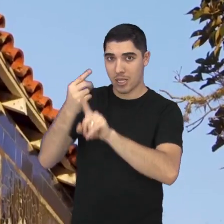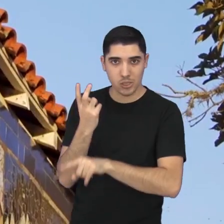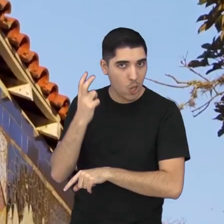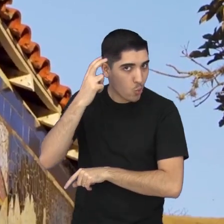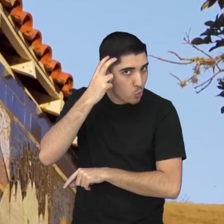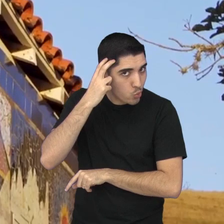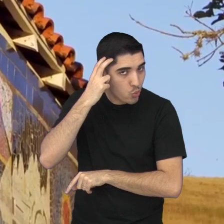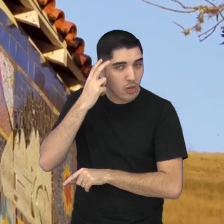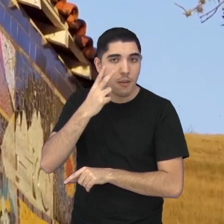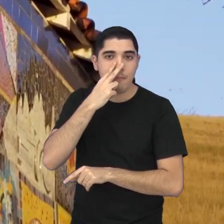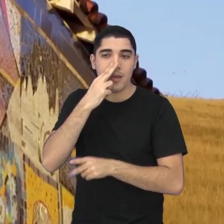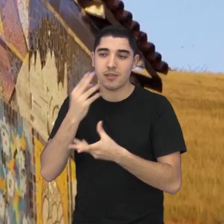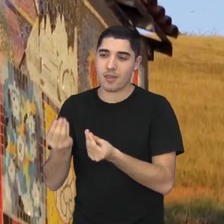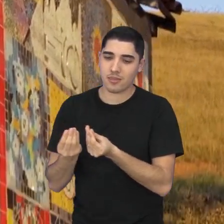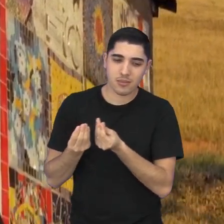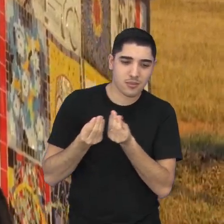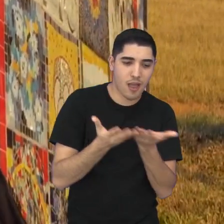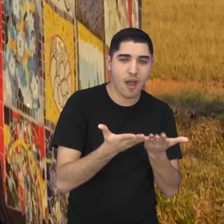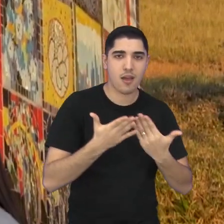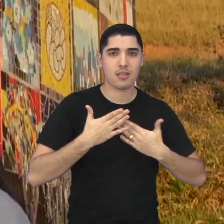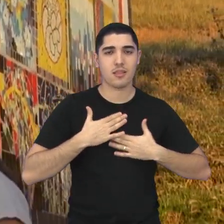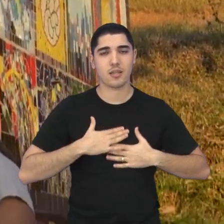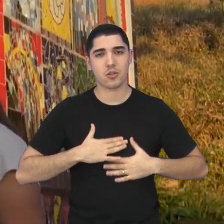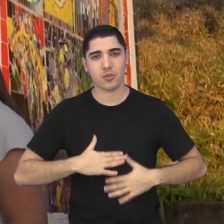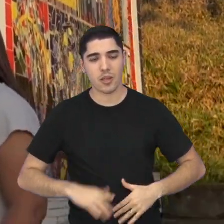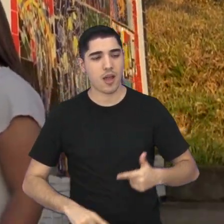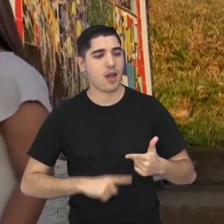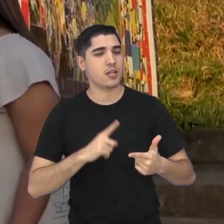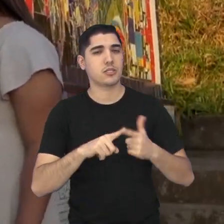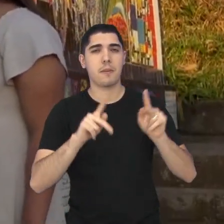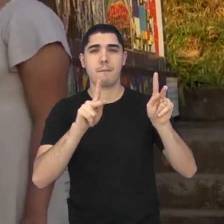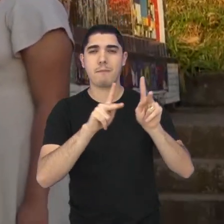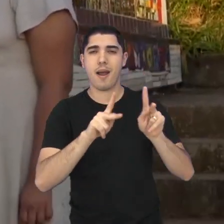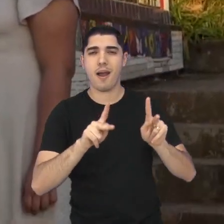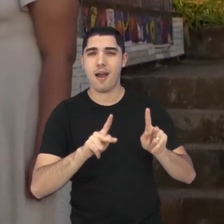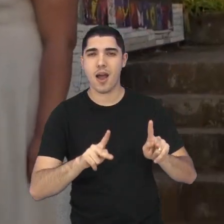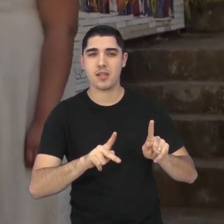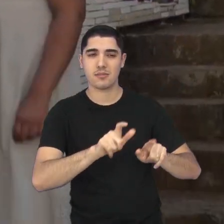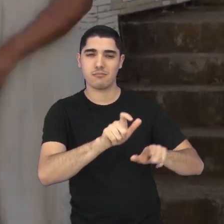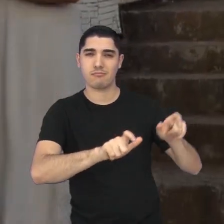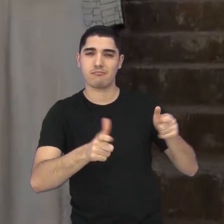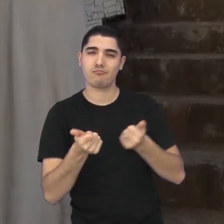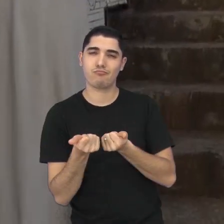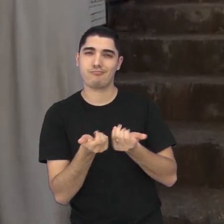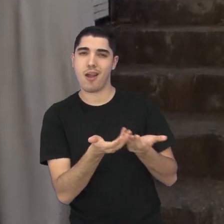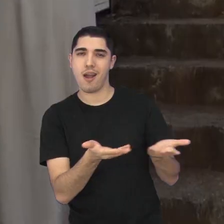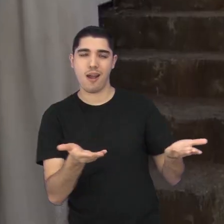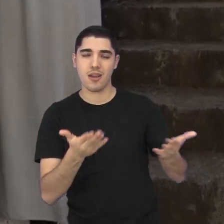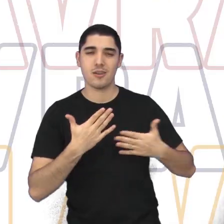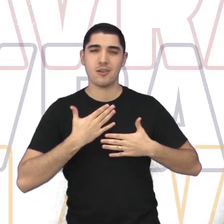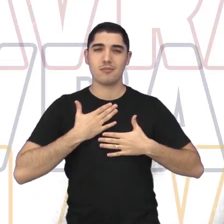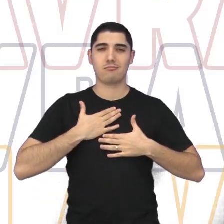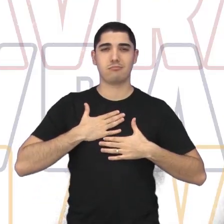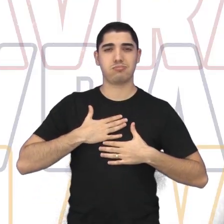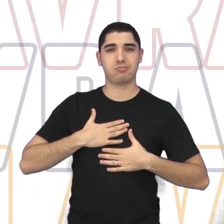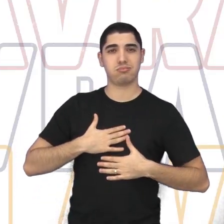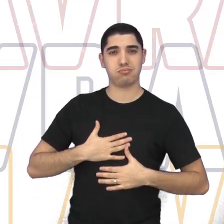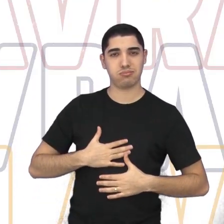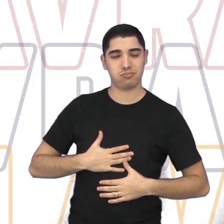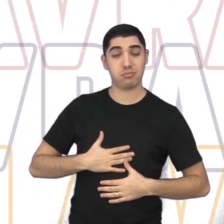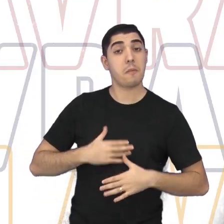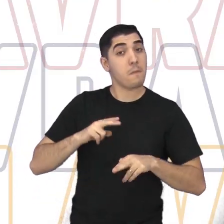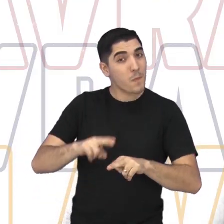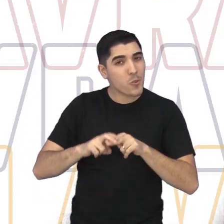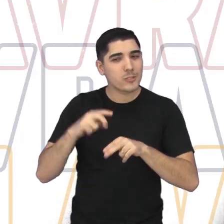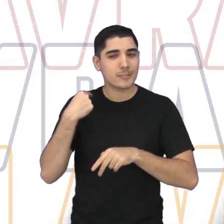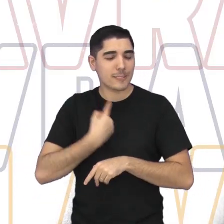a trazer mais tranquilidade, mais pacificidade para as pessoas. E a gente procura trazer isso,